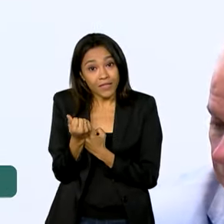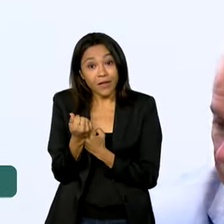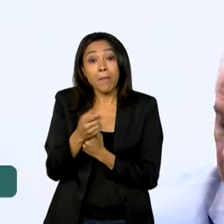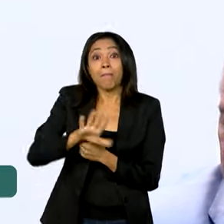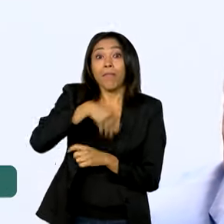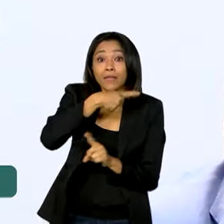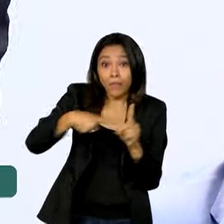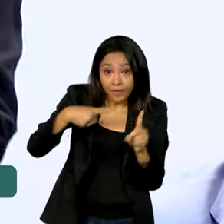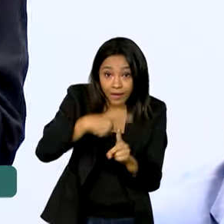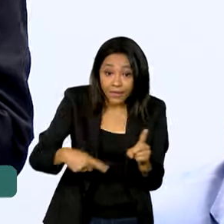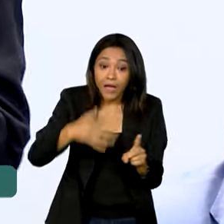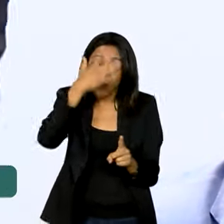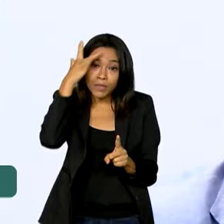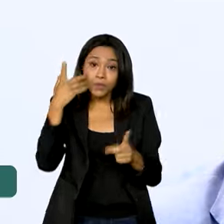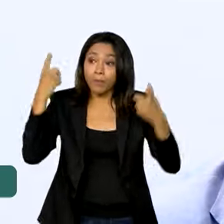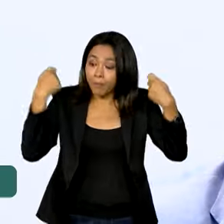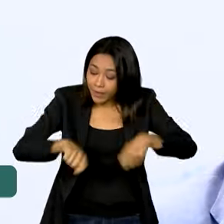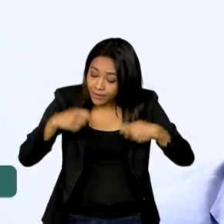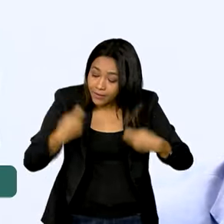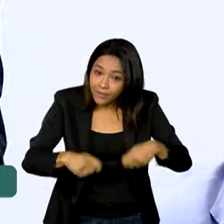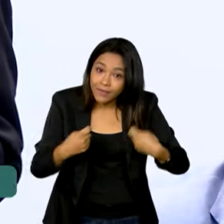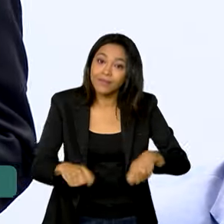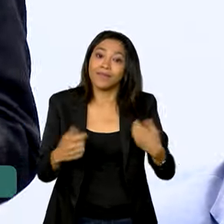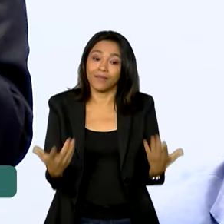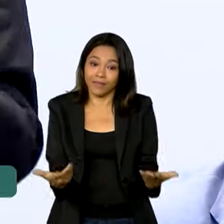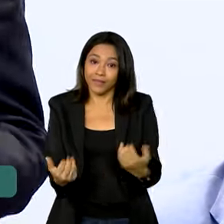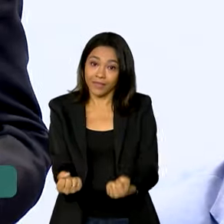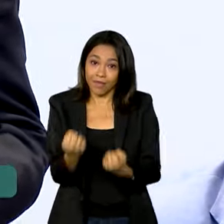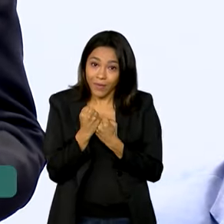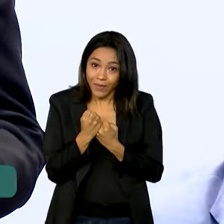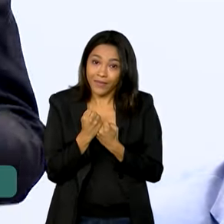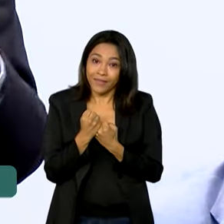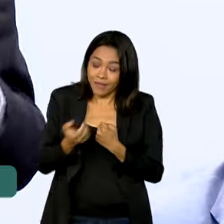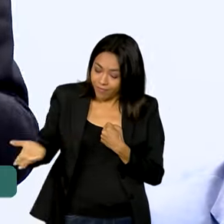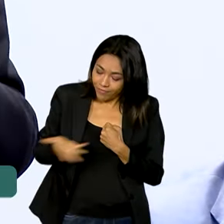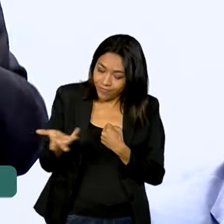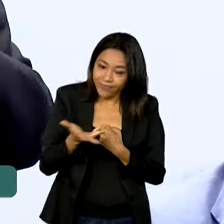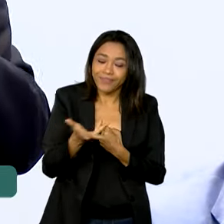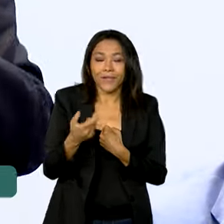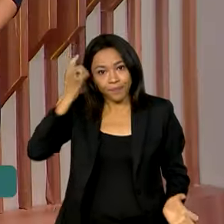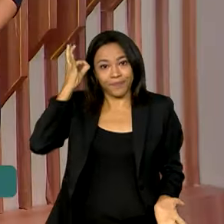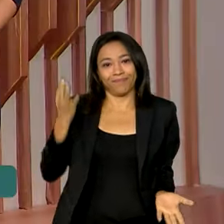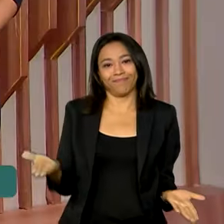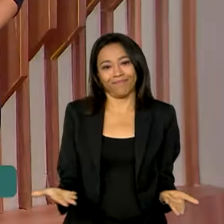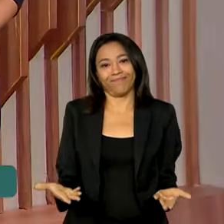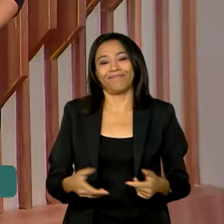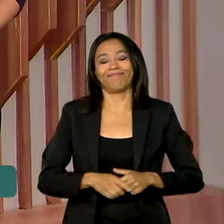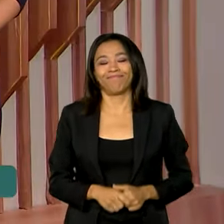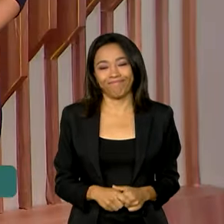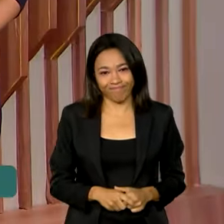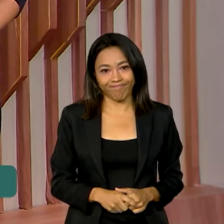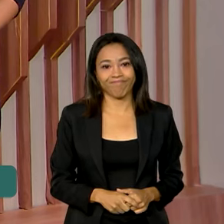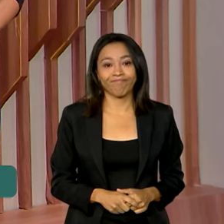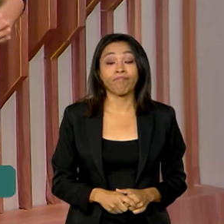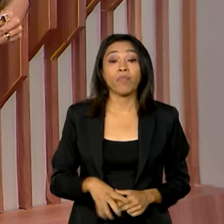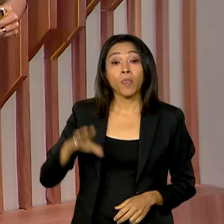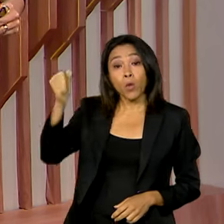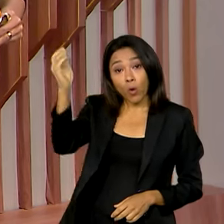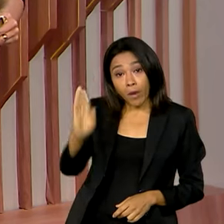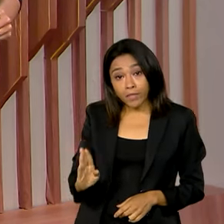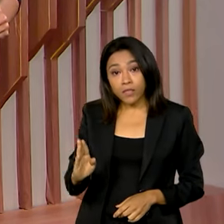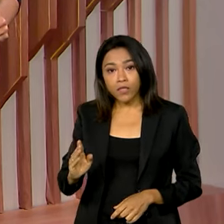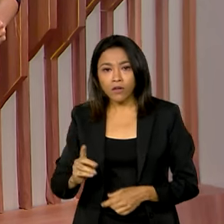Ou seja, na hora que a pessoa mais precisa estar presente, é mais ágil e mostra eficiência. O Brasil vem